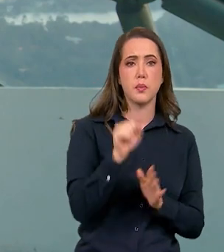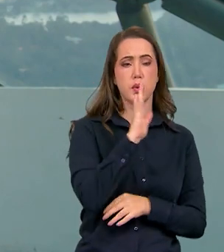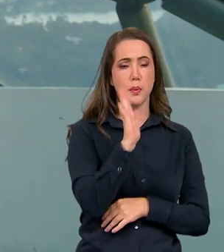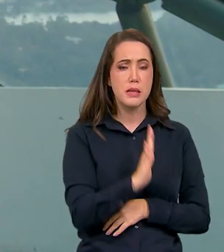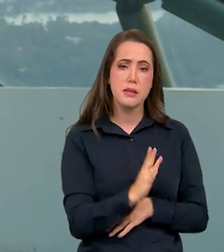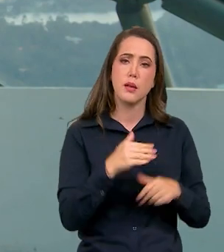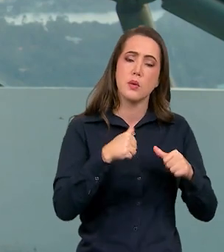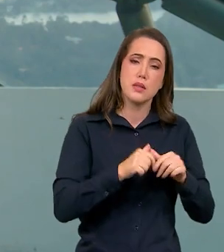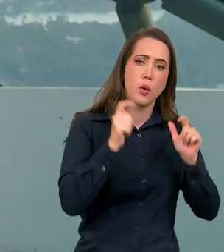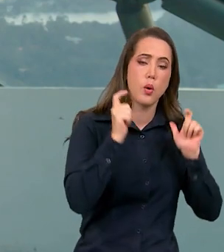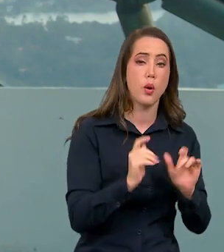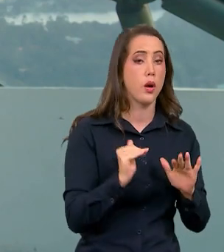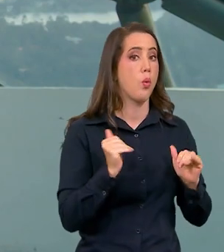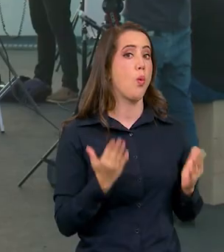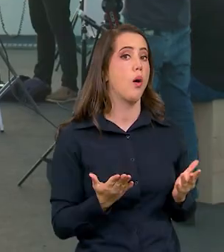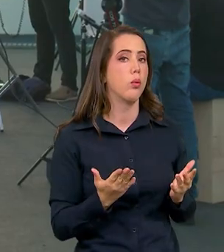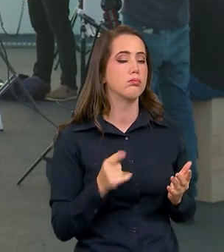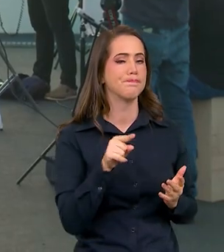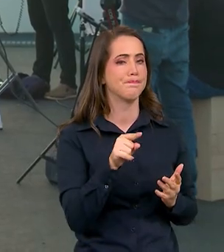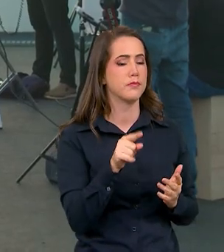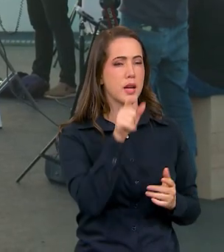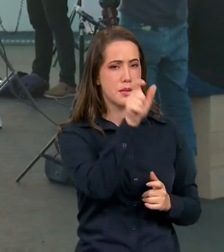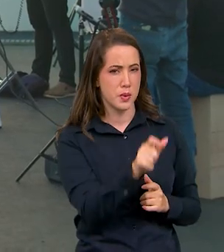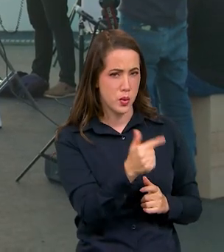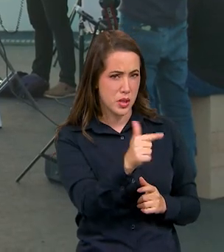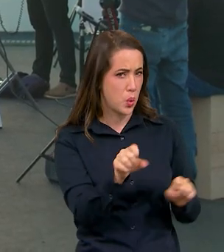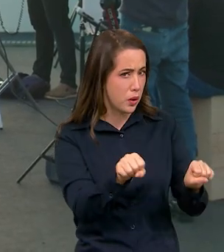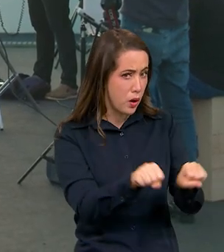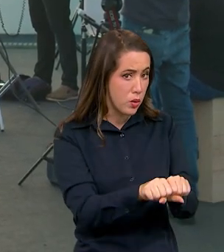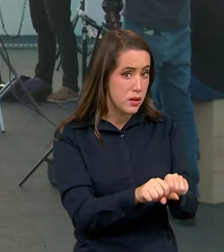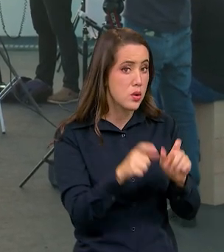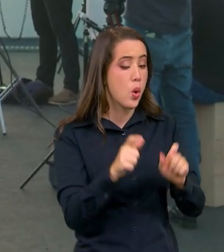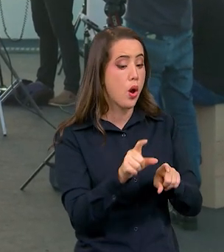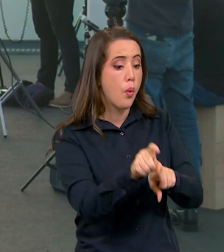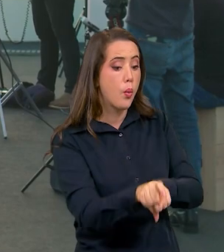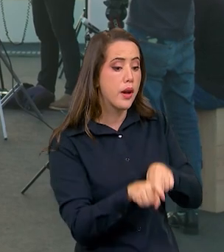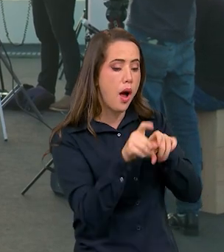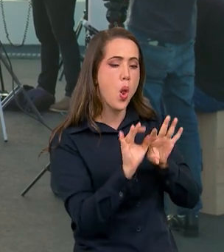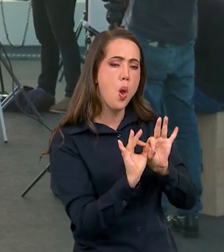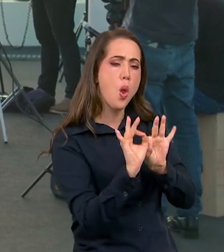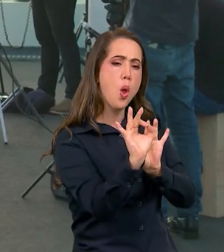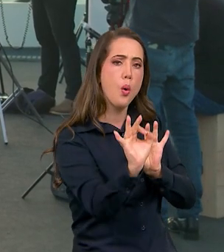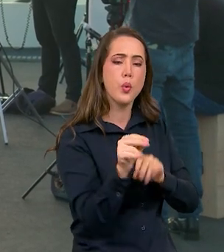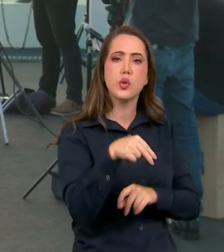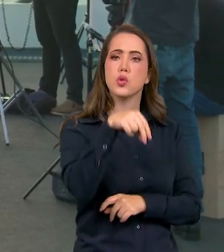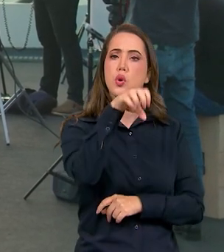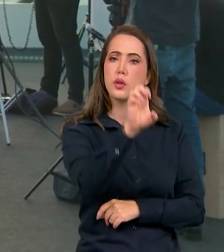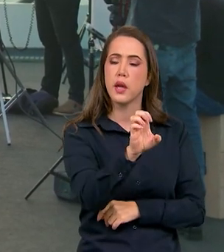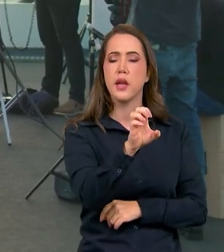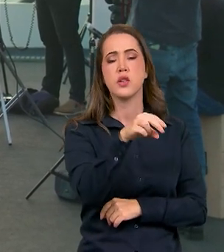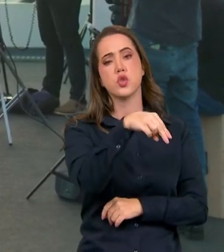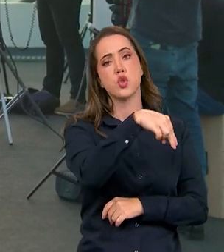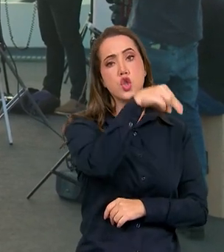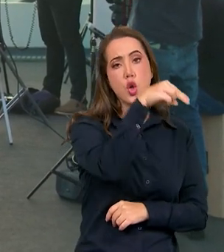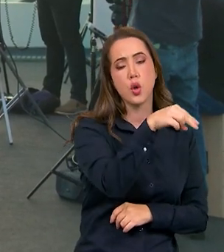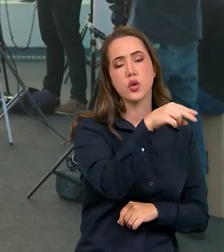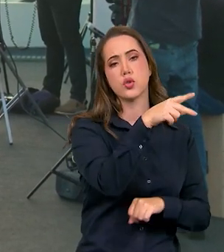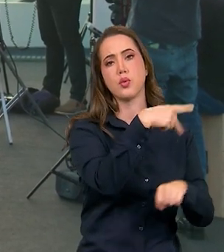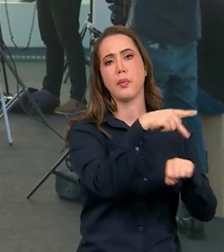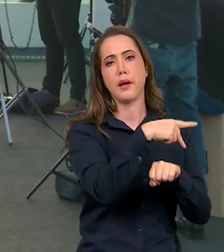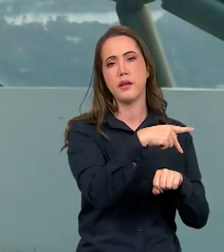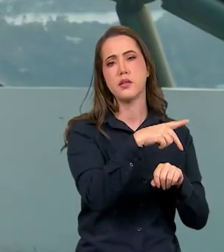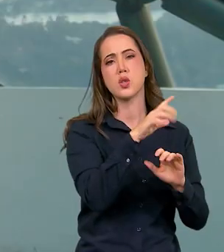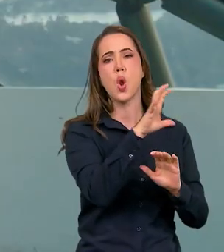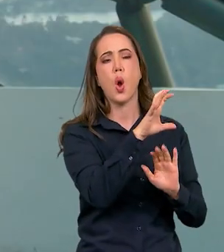estão aonde? Estão justamente em zonas rurais, em regiões remotas, no Nordeste, no Norte do país, região da